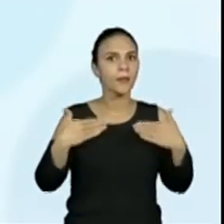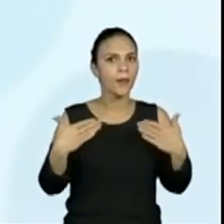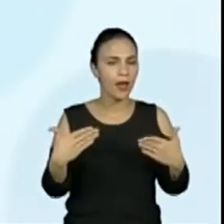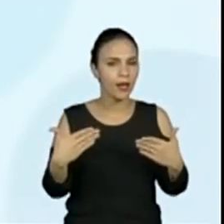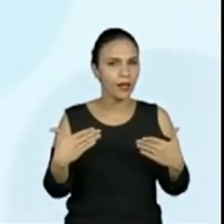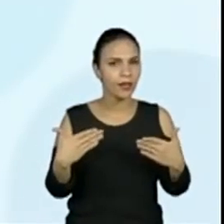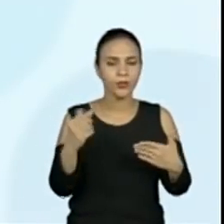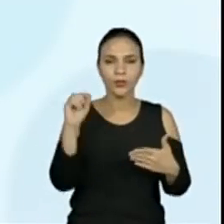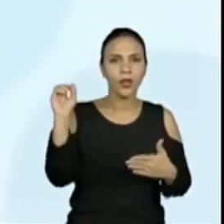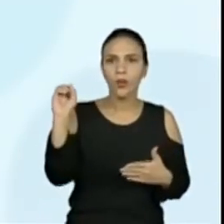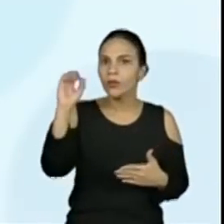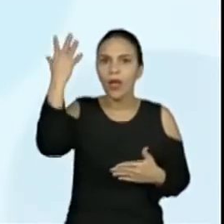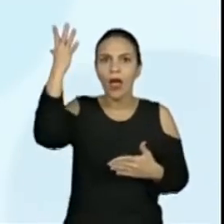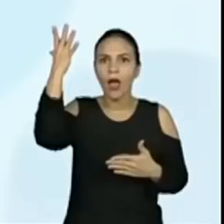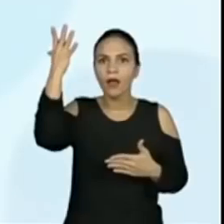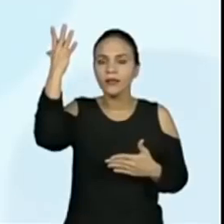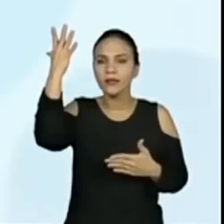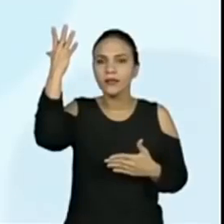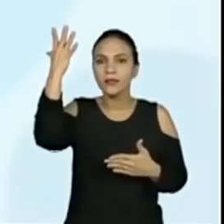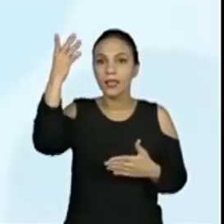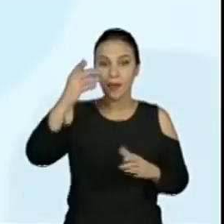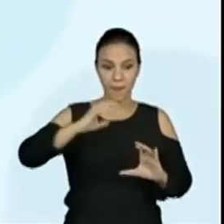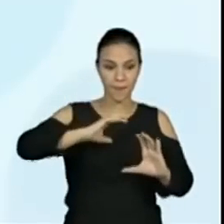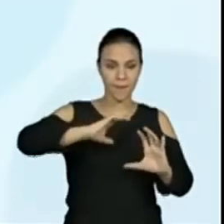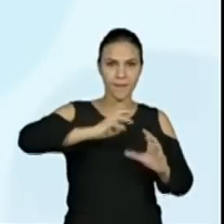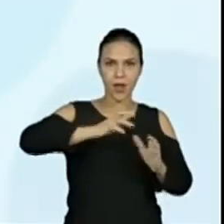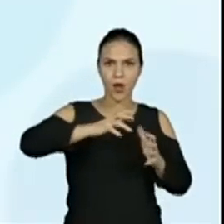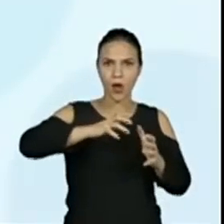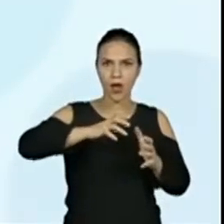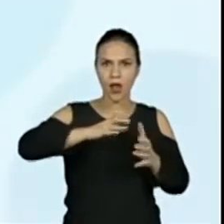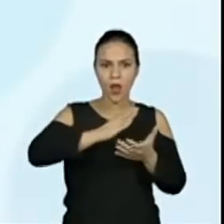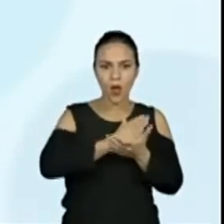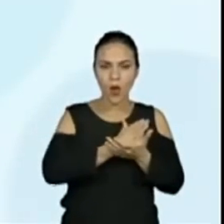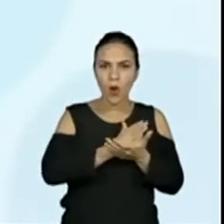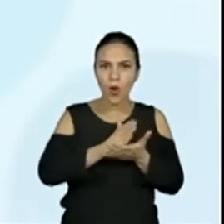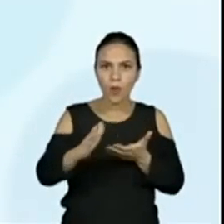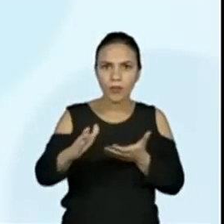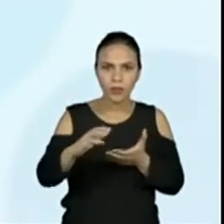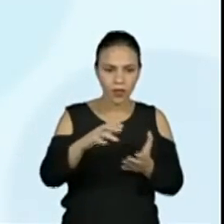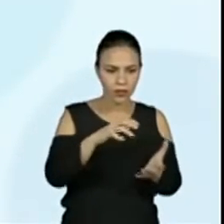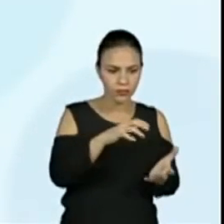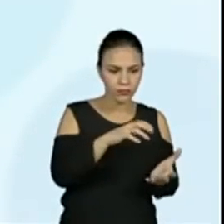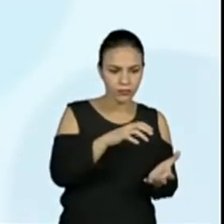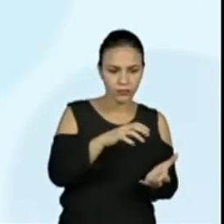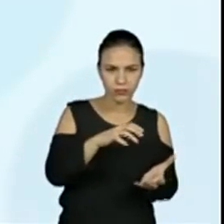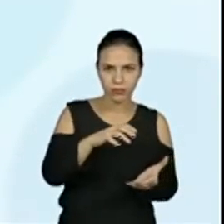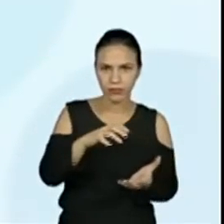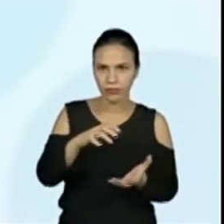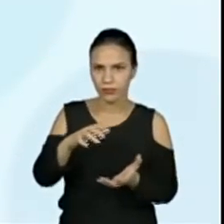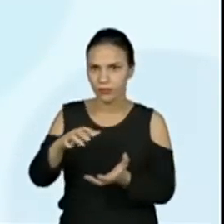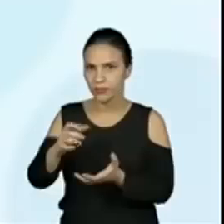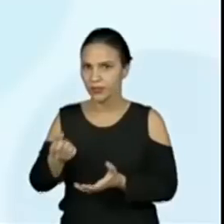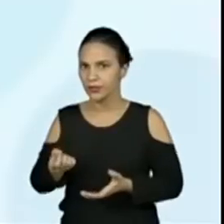como num passe de mágica, a bola começou a se movimentar de uma maneira estranha.